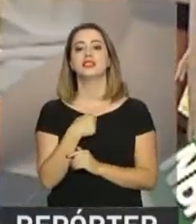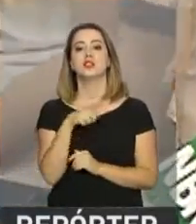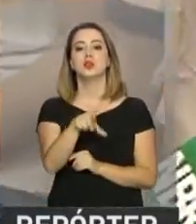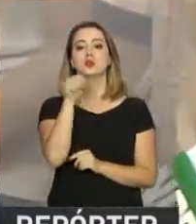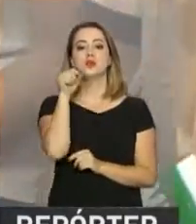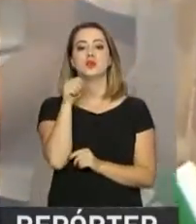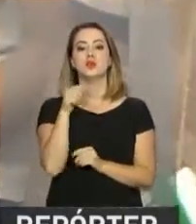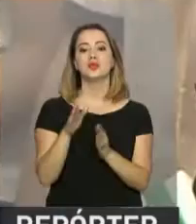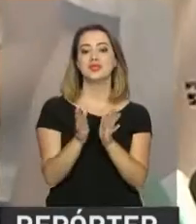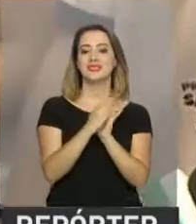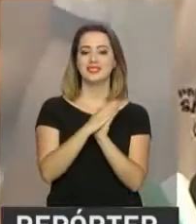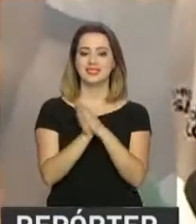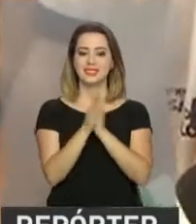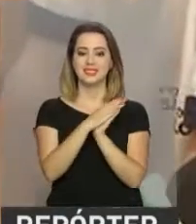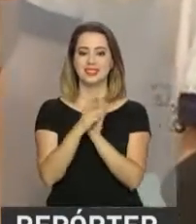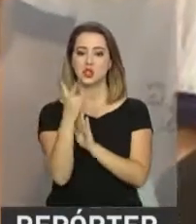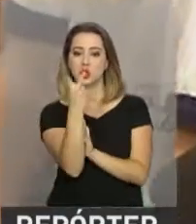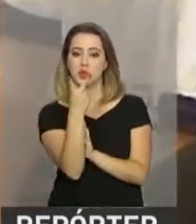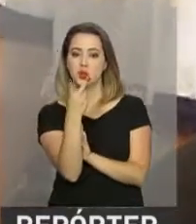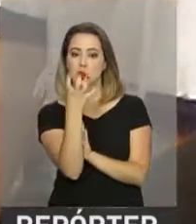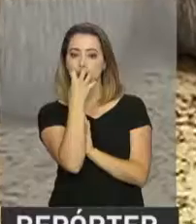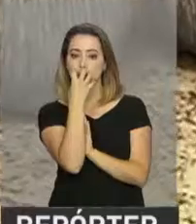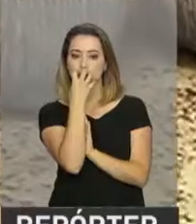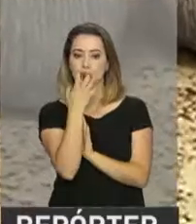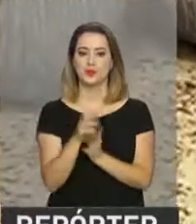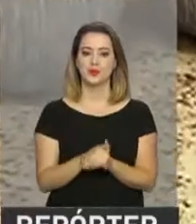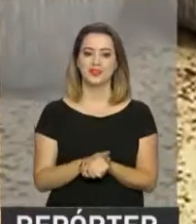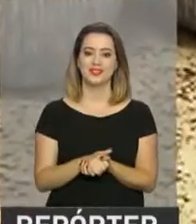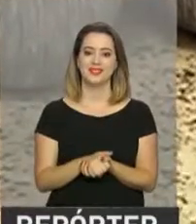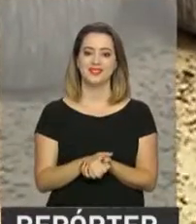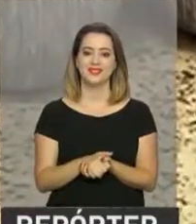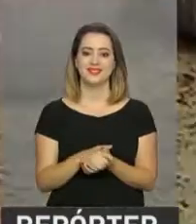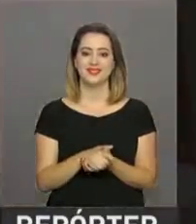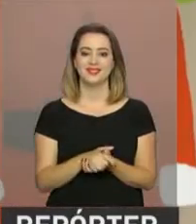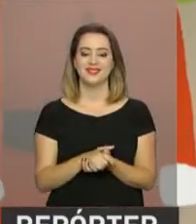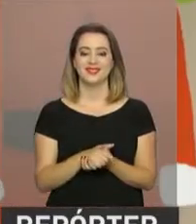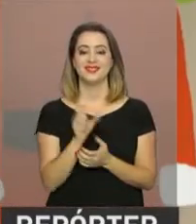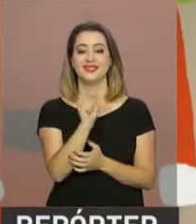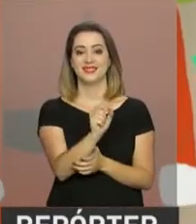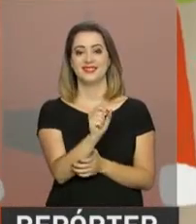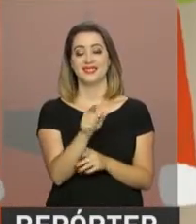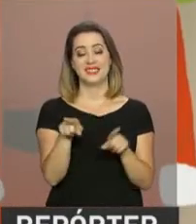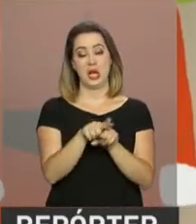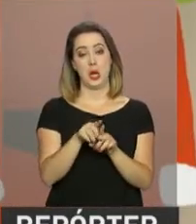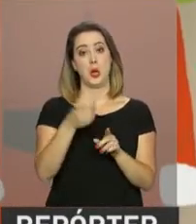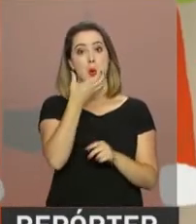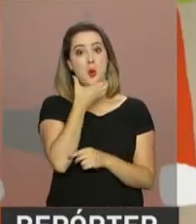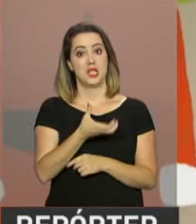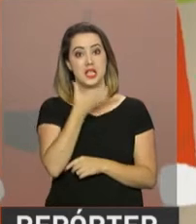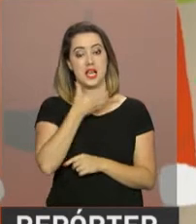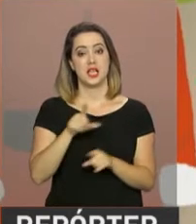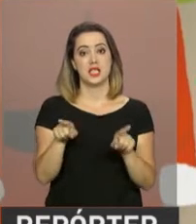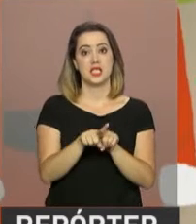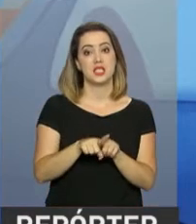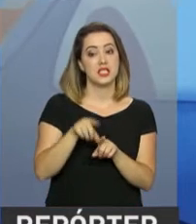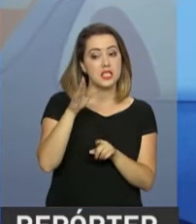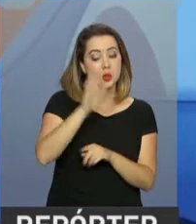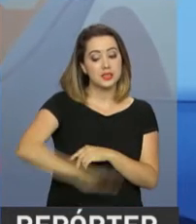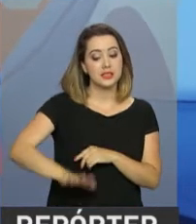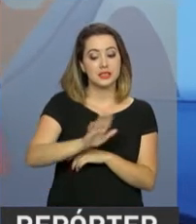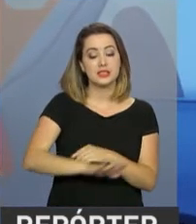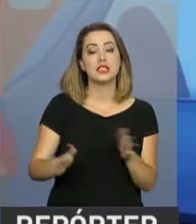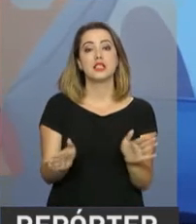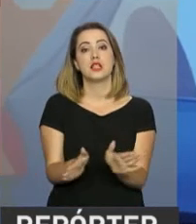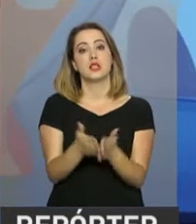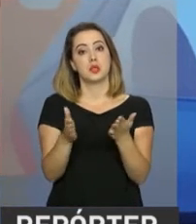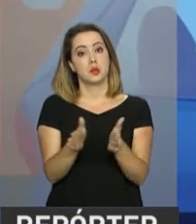escolho uma boneca que tem dois cachorrinhos. É isso mesmo. E para que o Natal das crianças mais pobres também seja